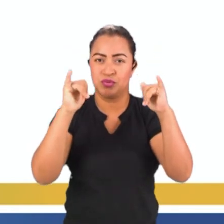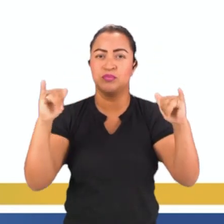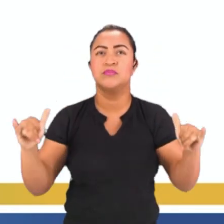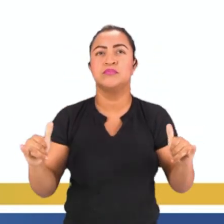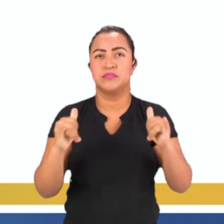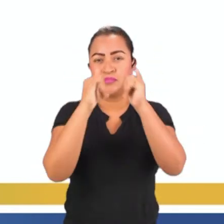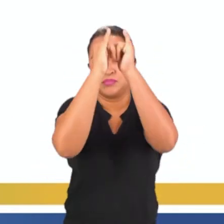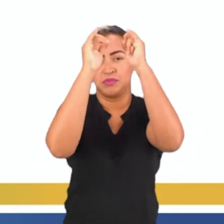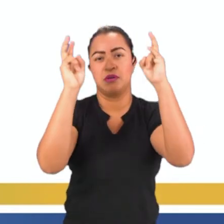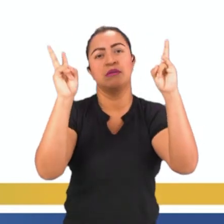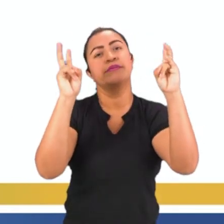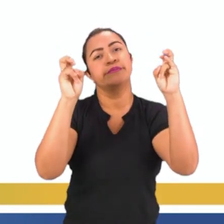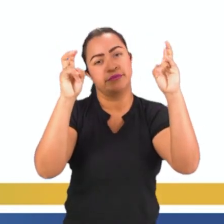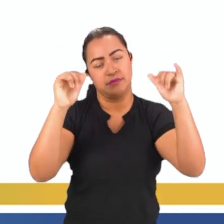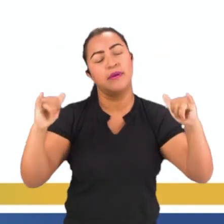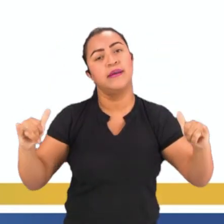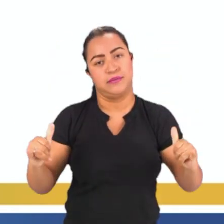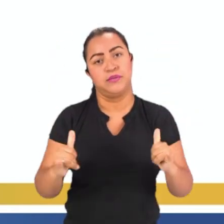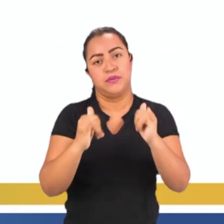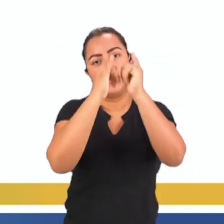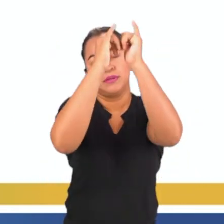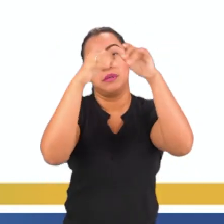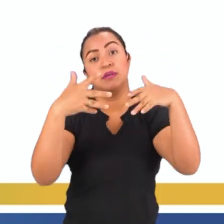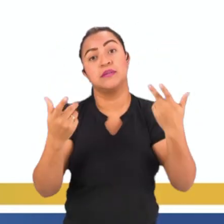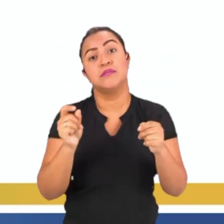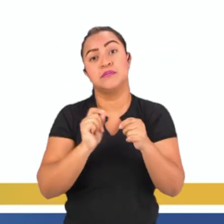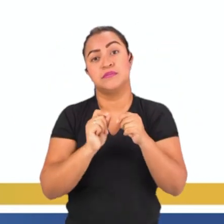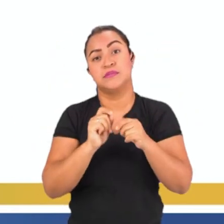o nosso tema é sobre hidrelétrica. Então, vão, o quê?